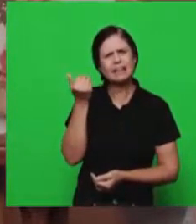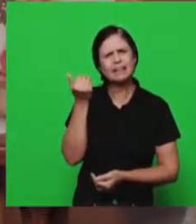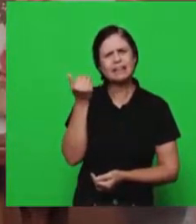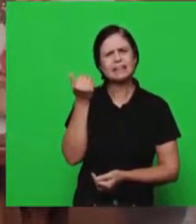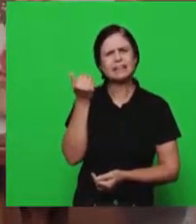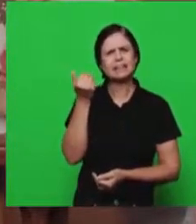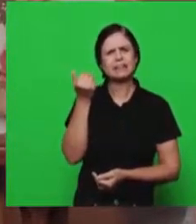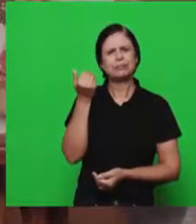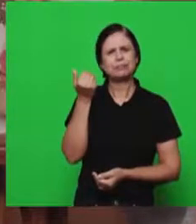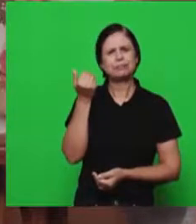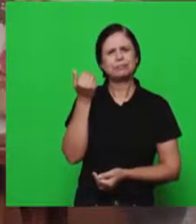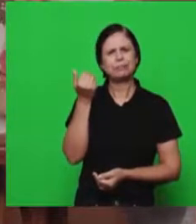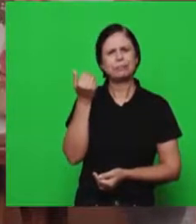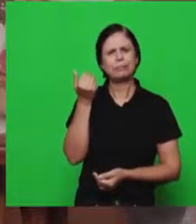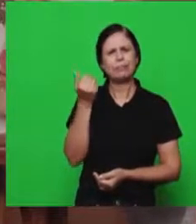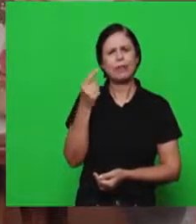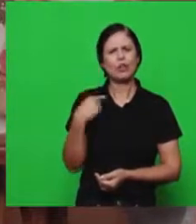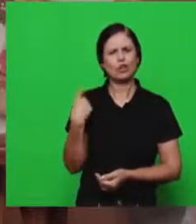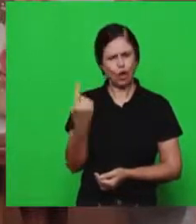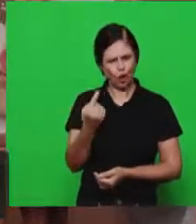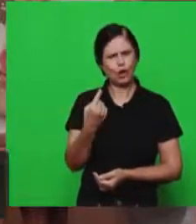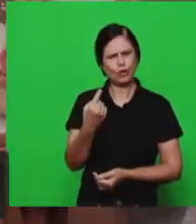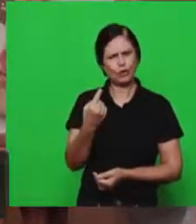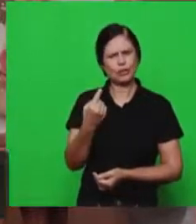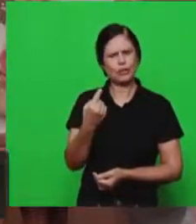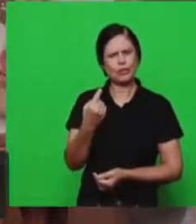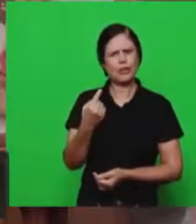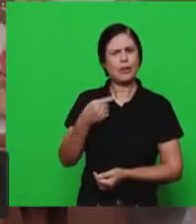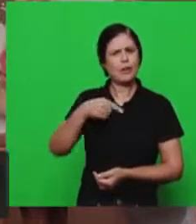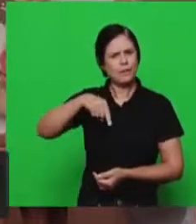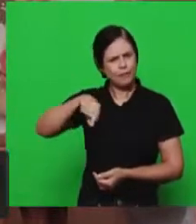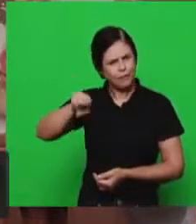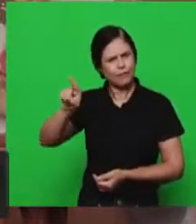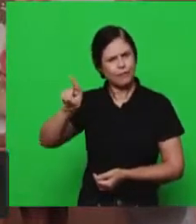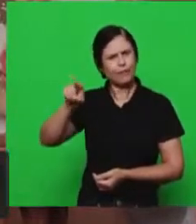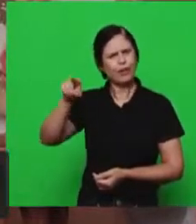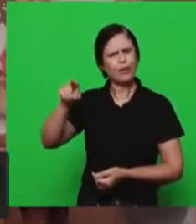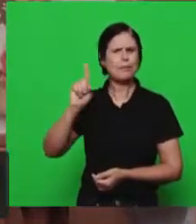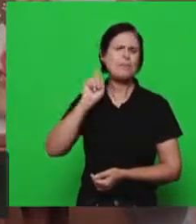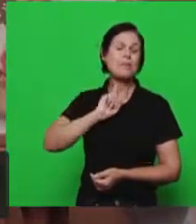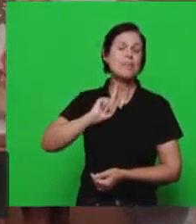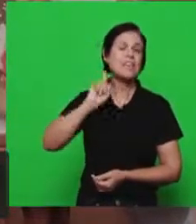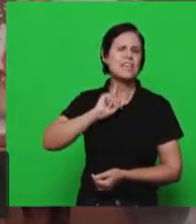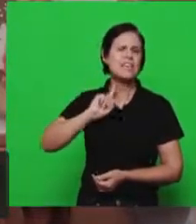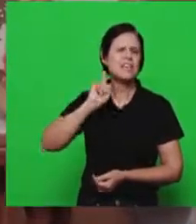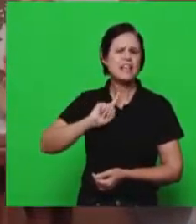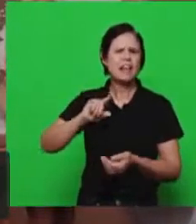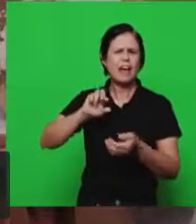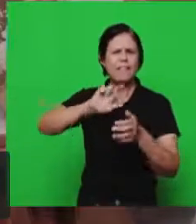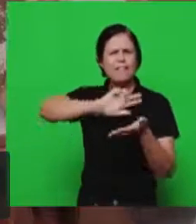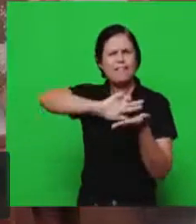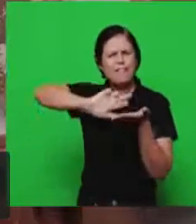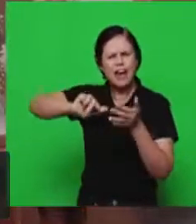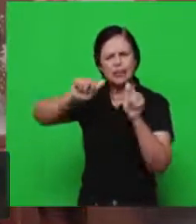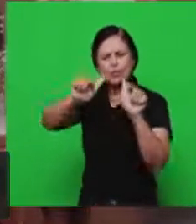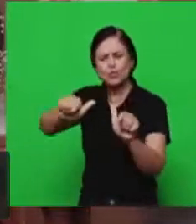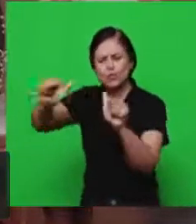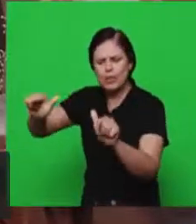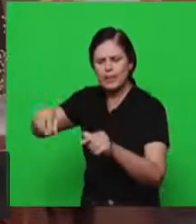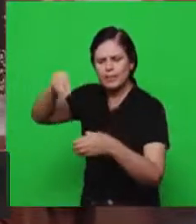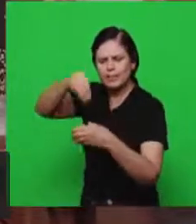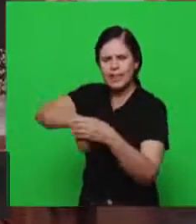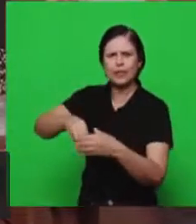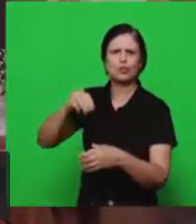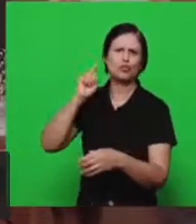em diversos lugares no estado de Minas Gerais. passamos por Caratinga e ali fomos